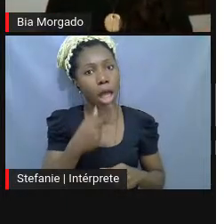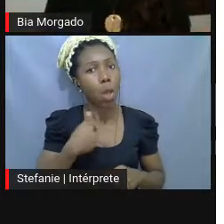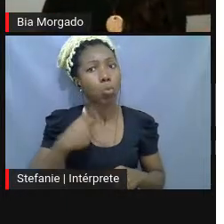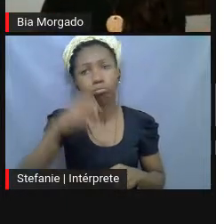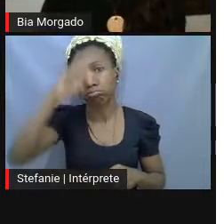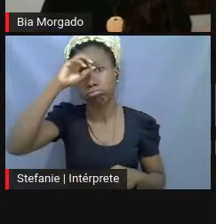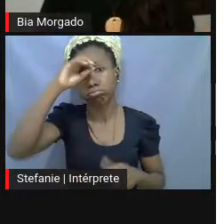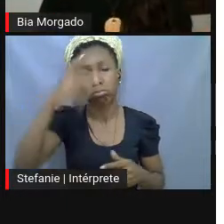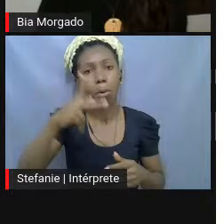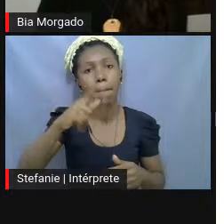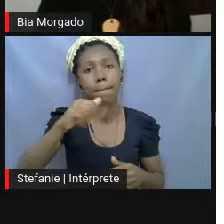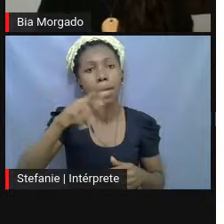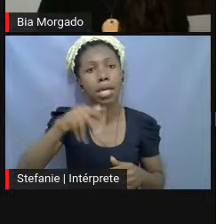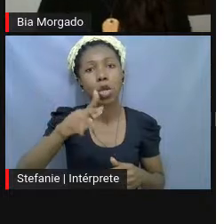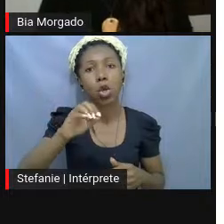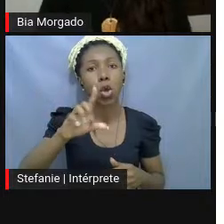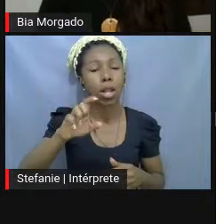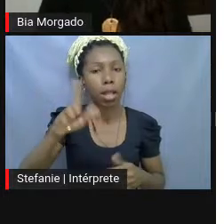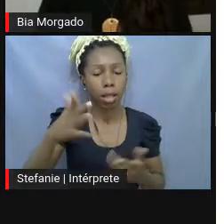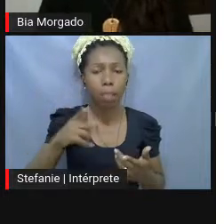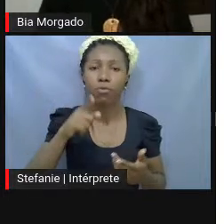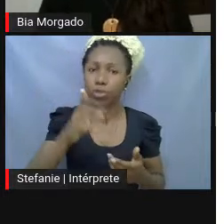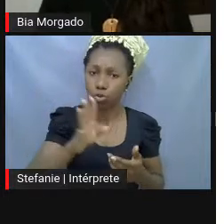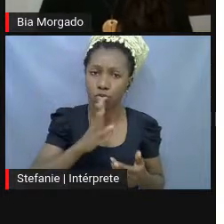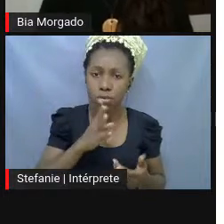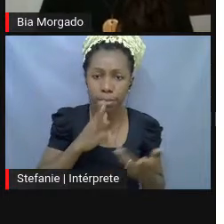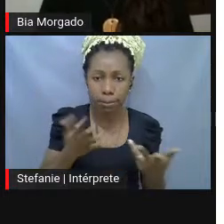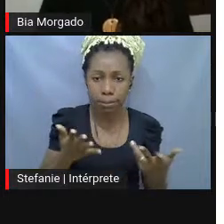imagino que aqui no curso de mediadores vocês já escutaram falar.